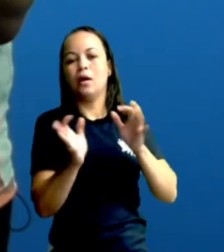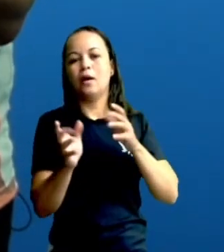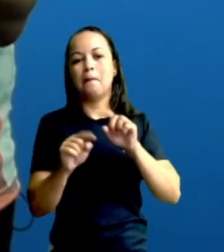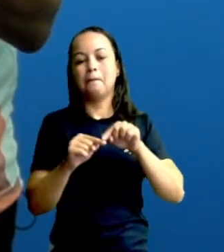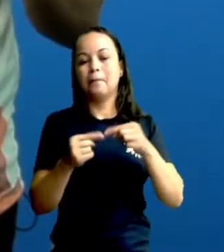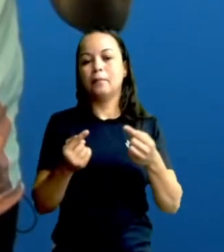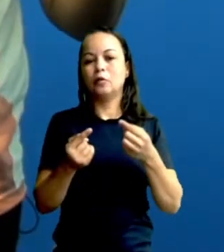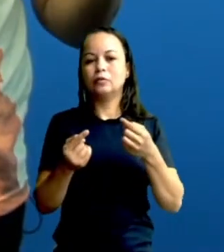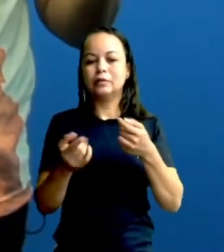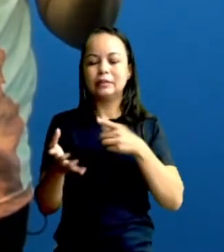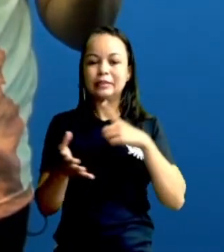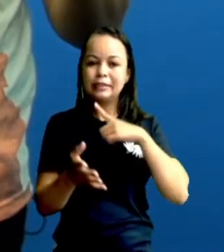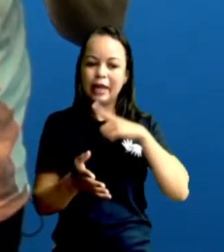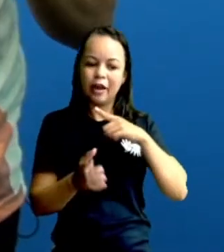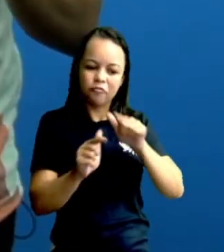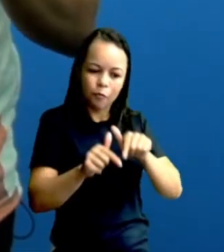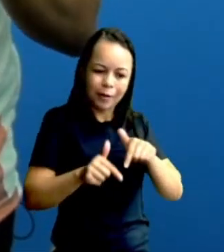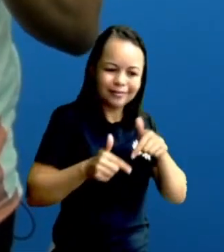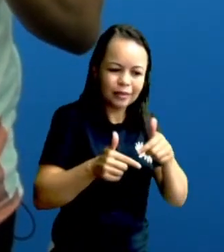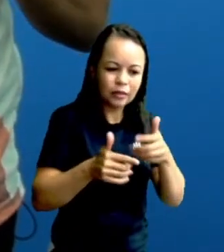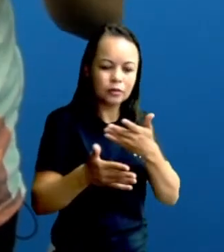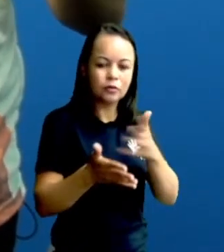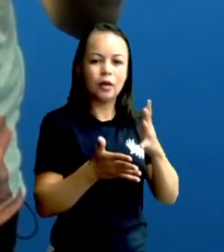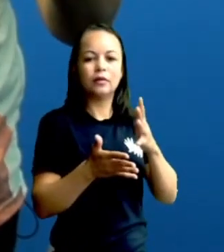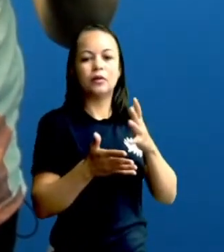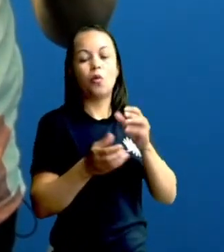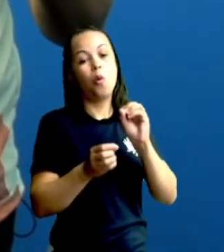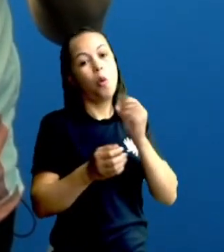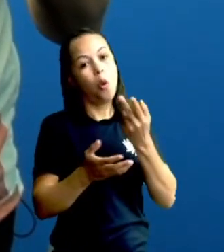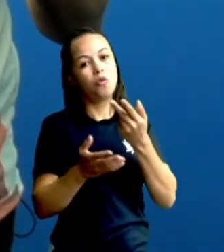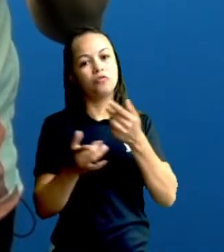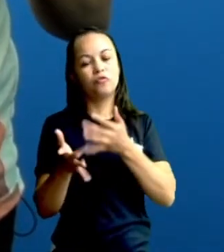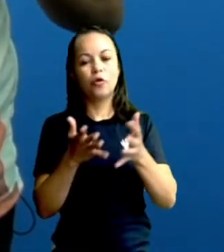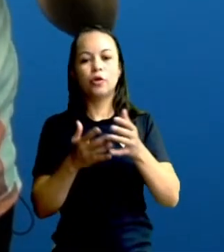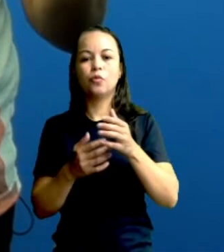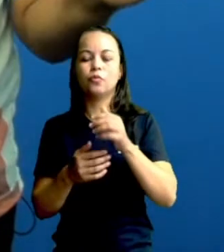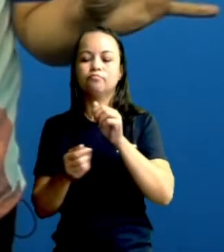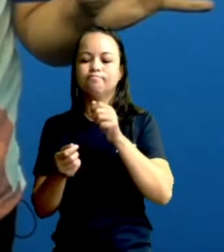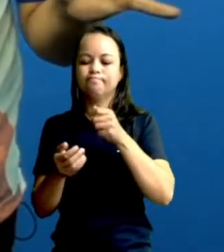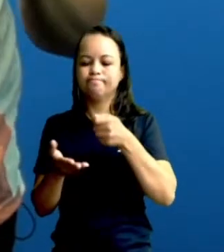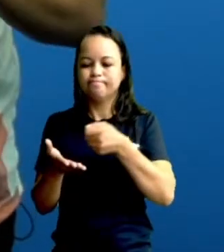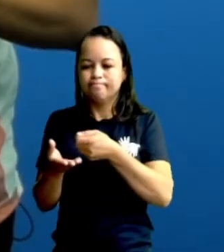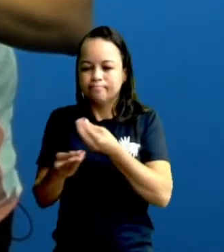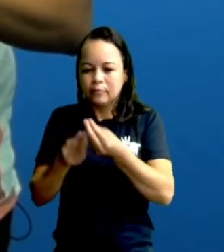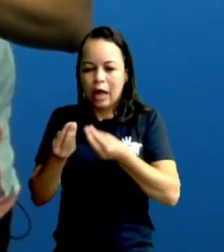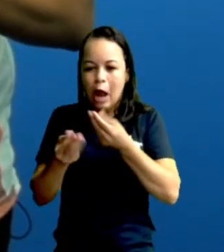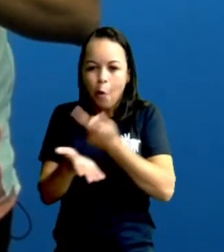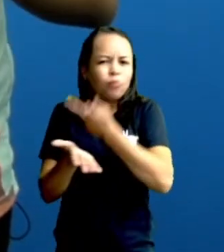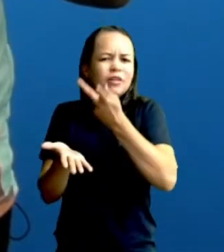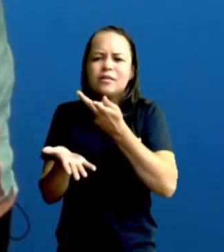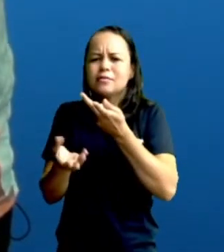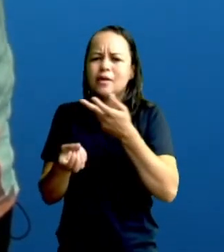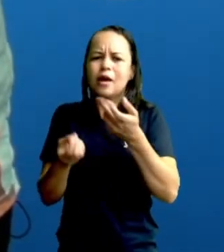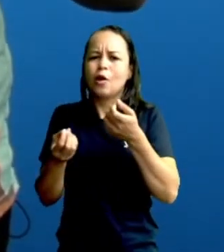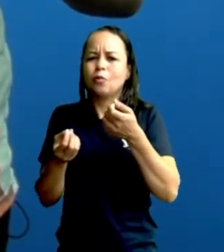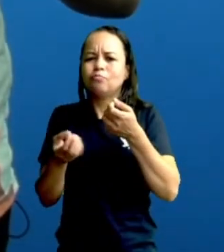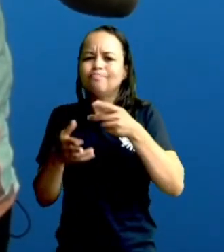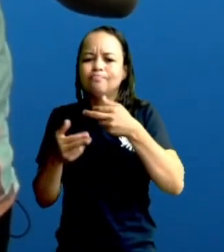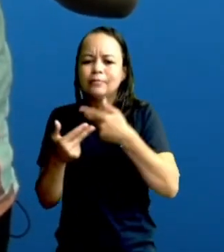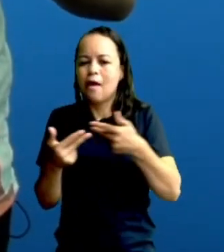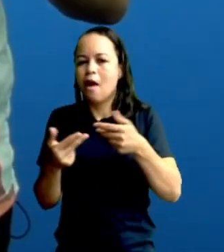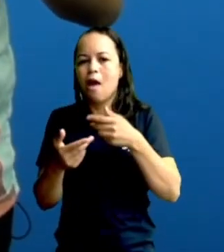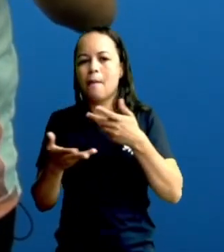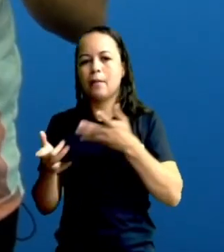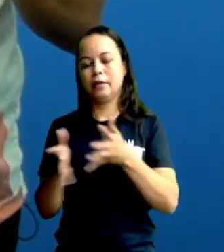intencionalidade ou não. Ou foi apenas um mero acidente. Se ela é dolosa ou ela é culposa, o tempo